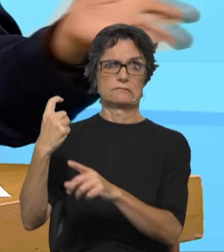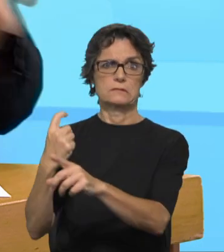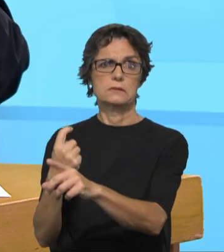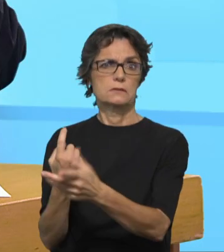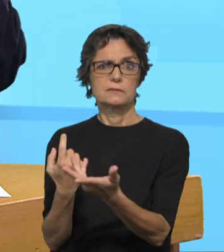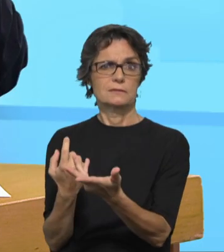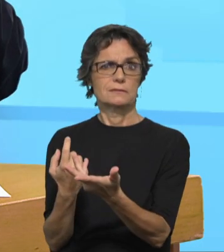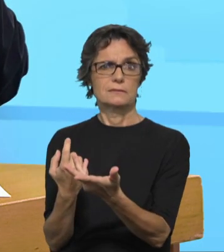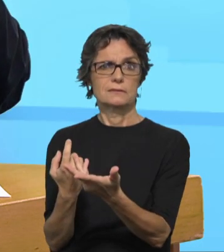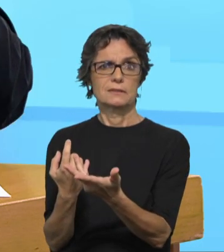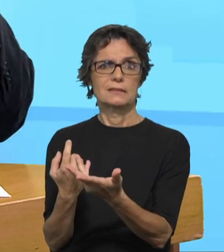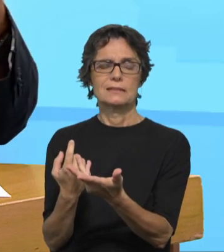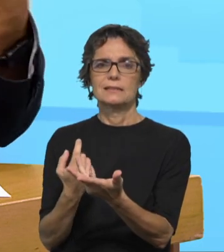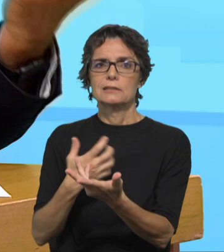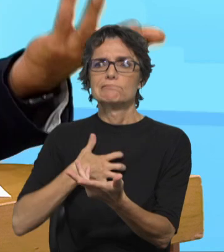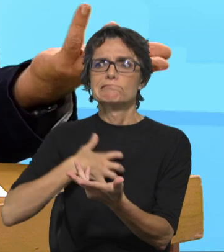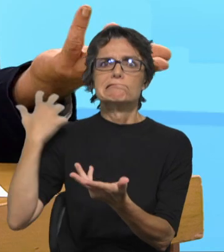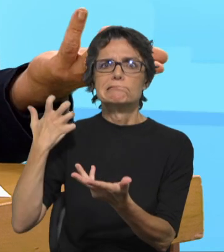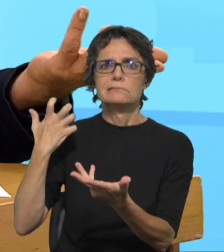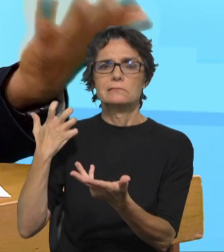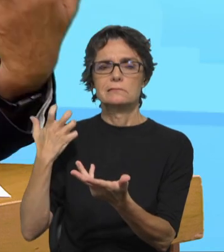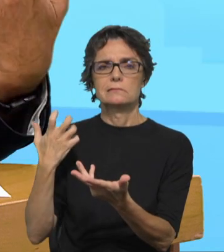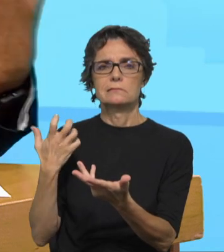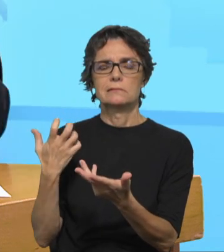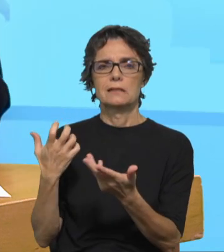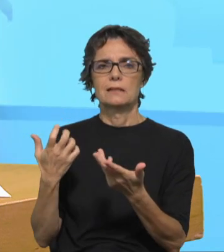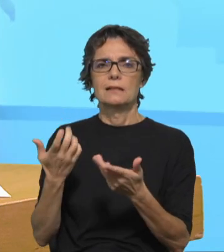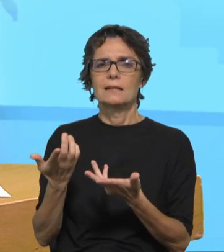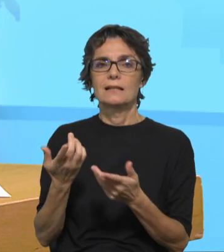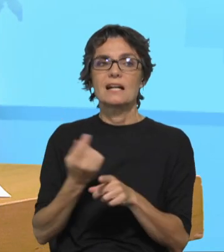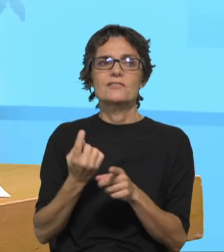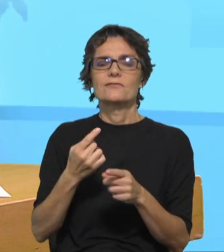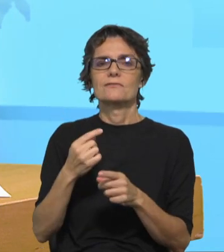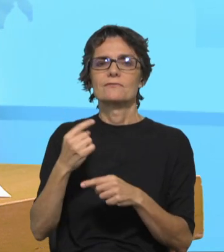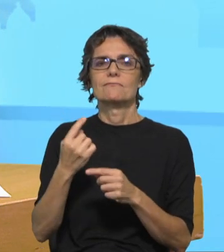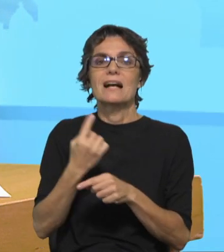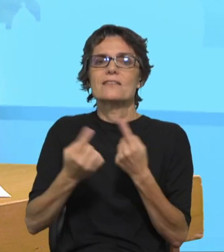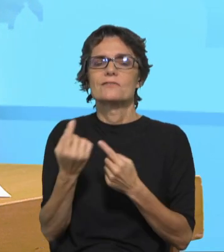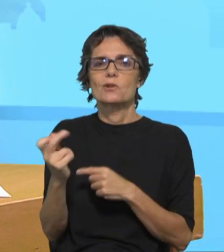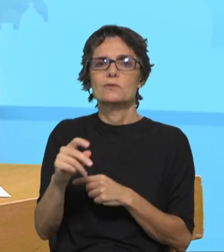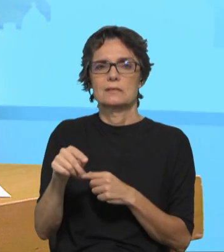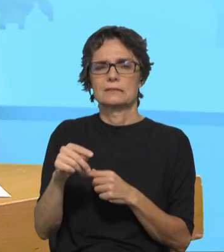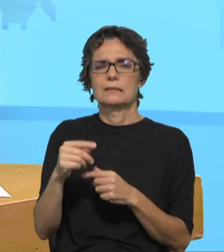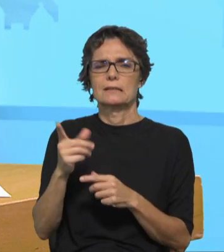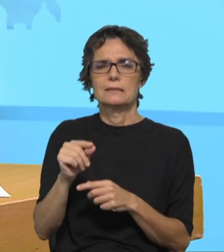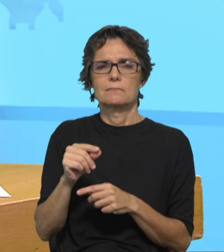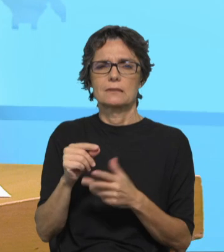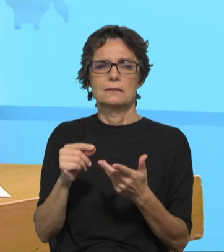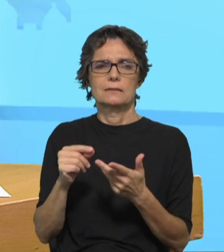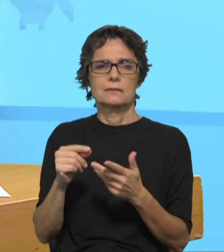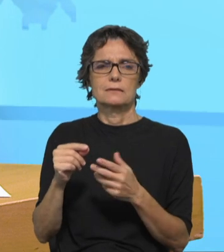parece que emergem agora, e a gente dizia, mas estava perdoado ou não estava, não é? Há um debate muito